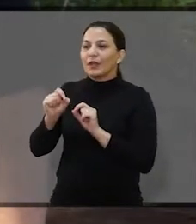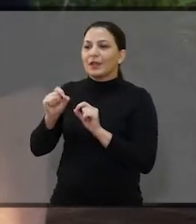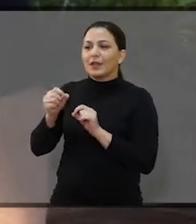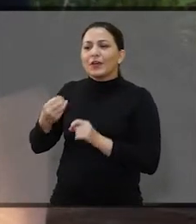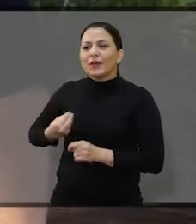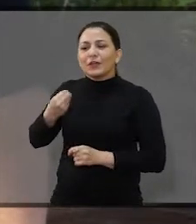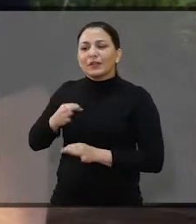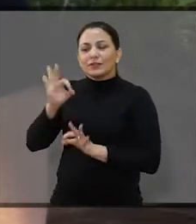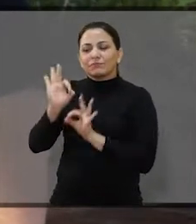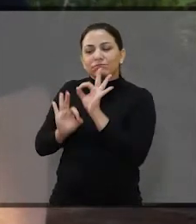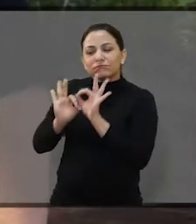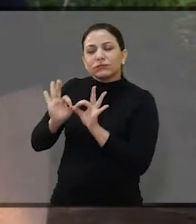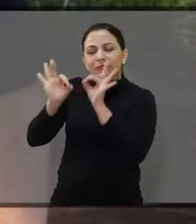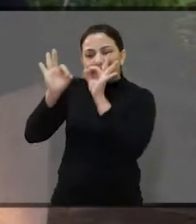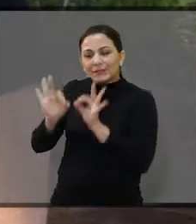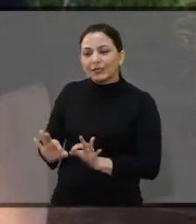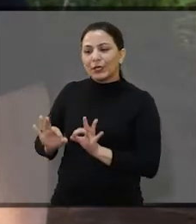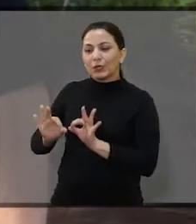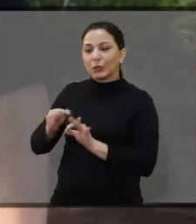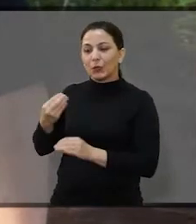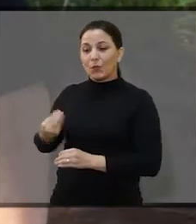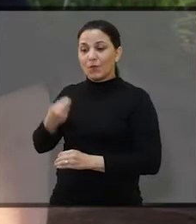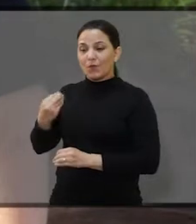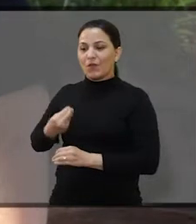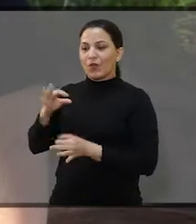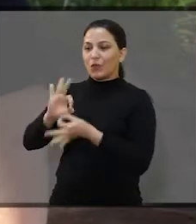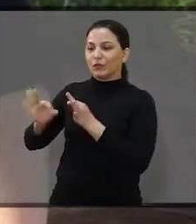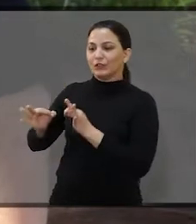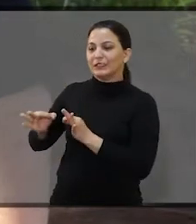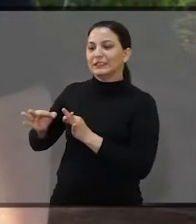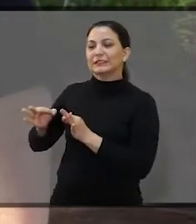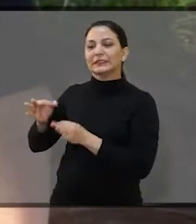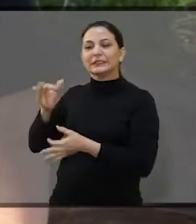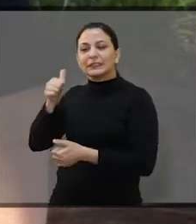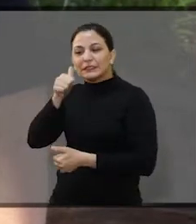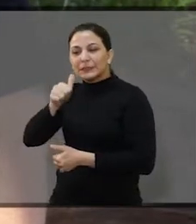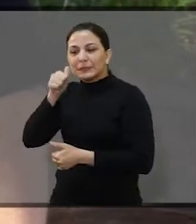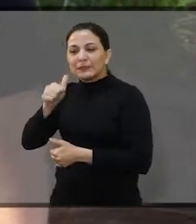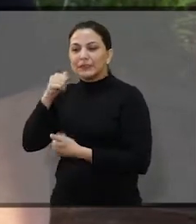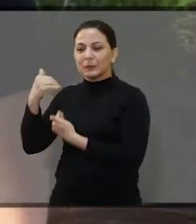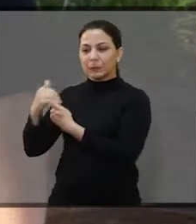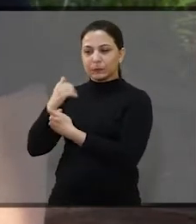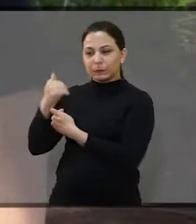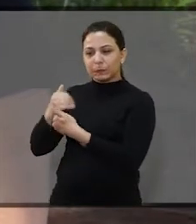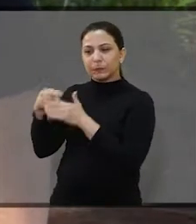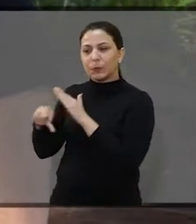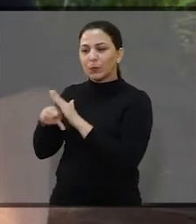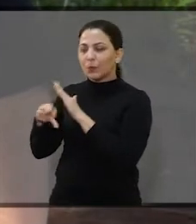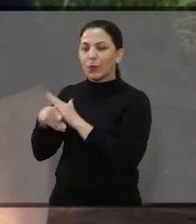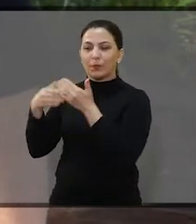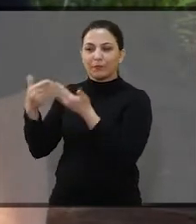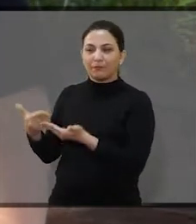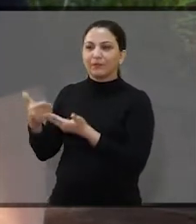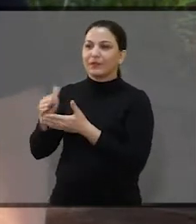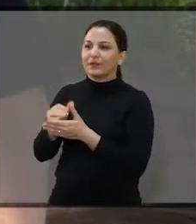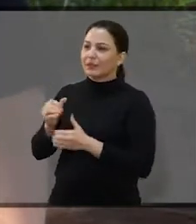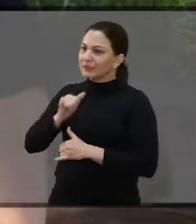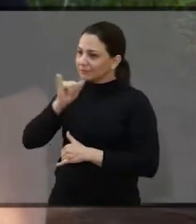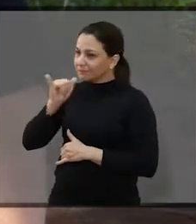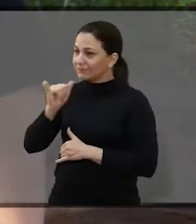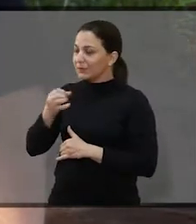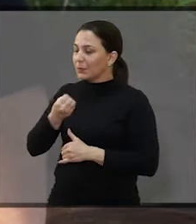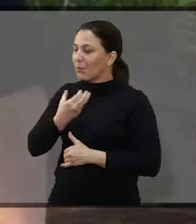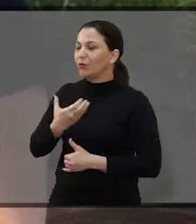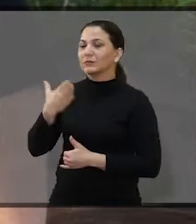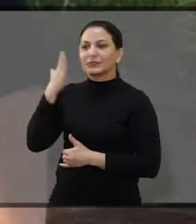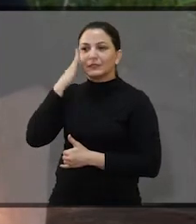hoje a minha vida está em ordem graças à oficina das meninas. Então isso é uma coisa que não tem preço, é coisa que é